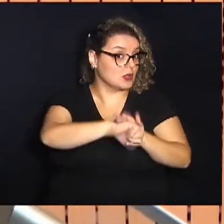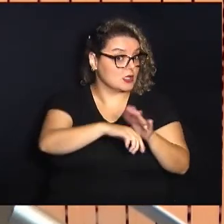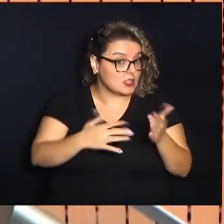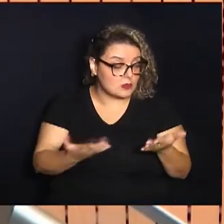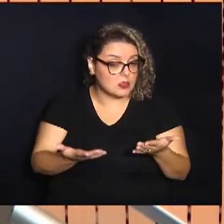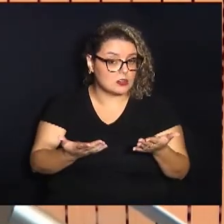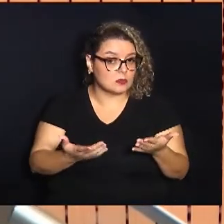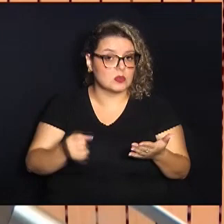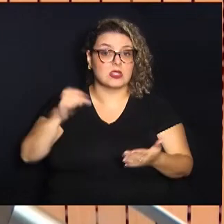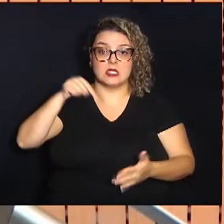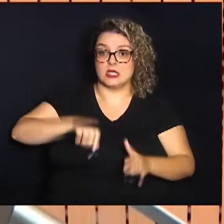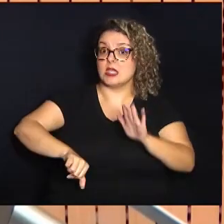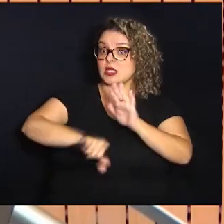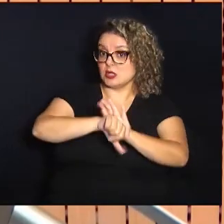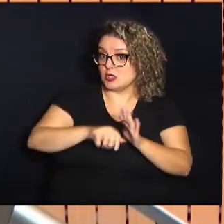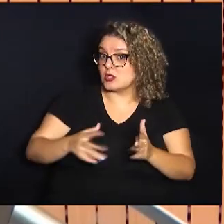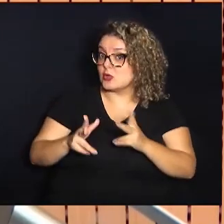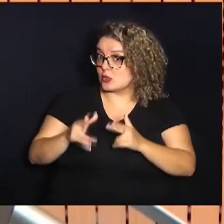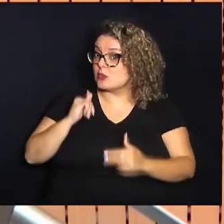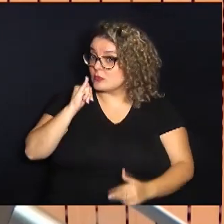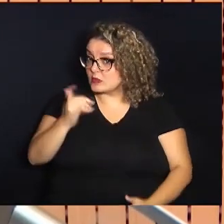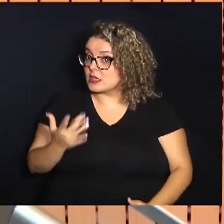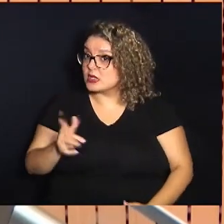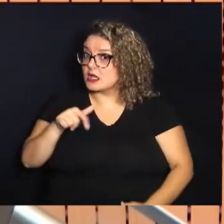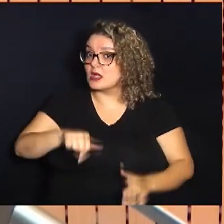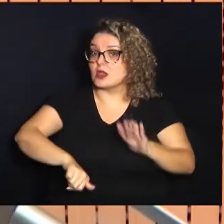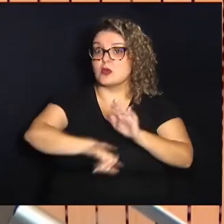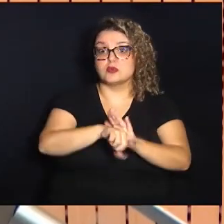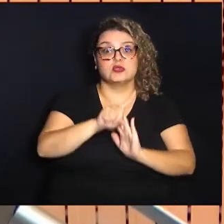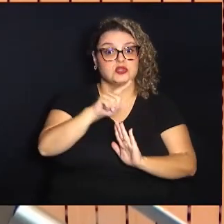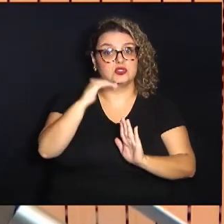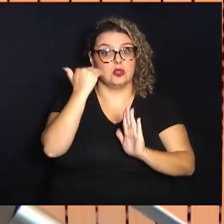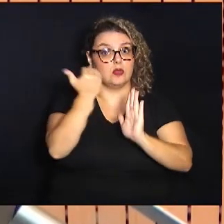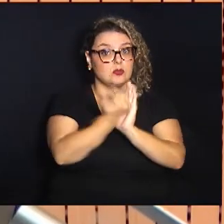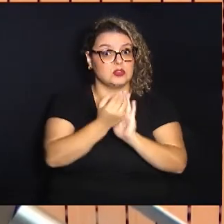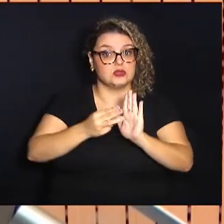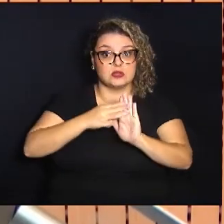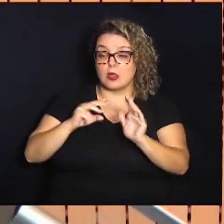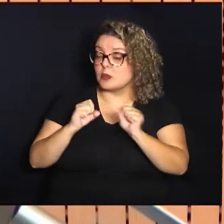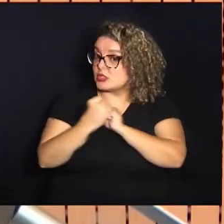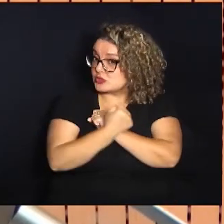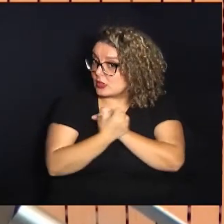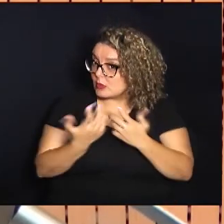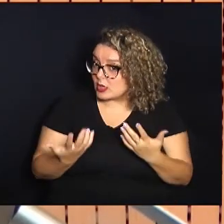e esse crime que ele comete como eu falei é um crime de descumprimento dessa medida protetiva